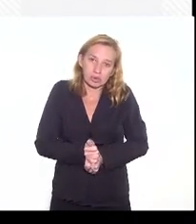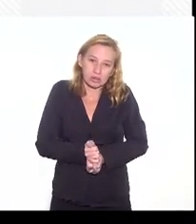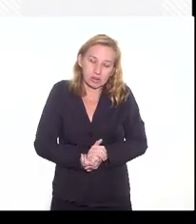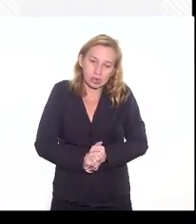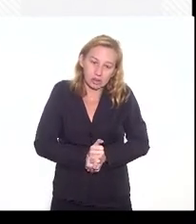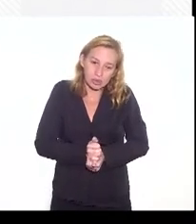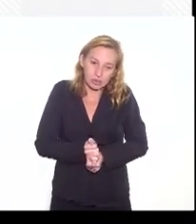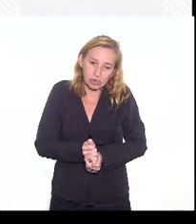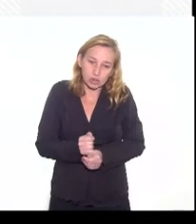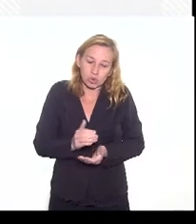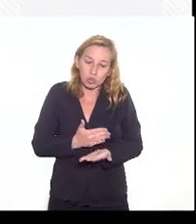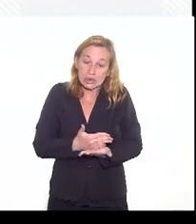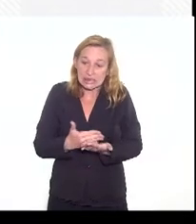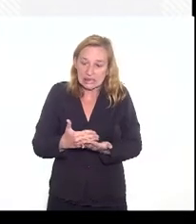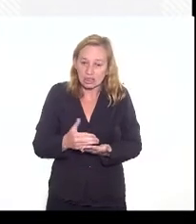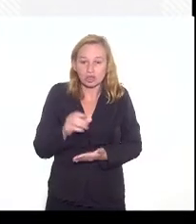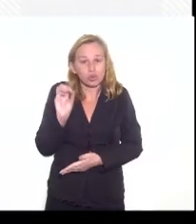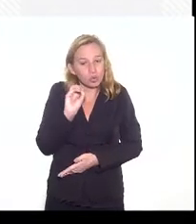no início de outubro,